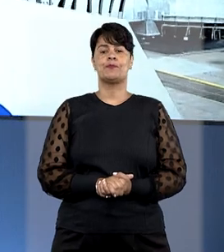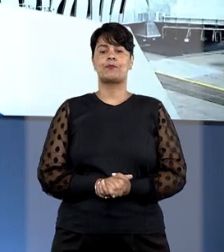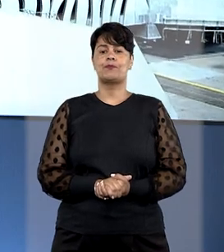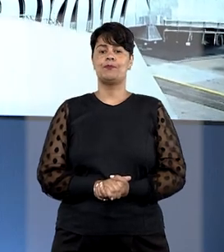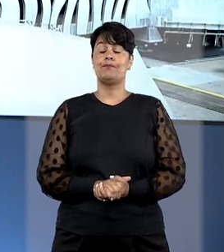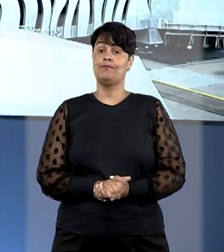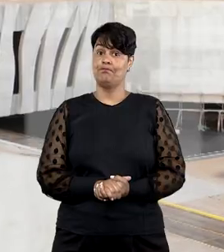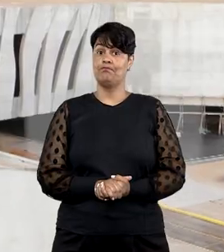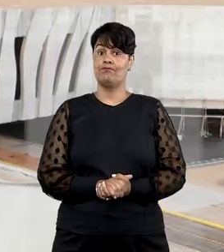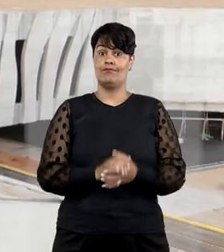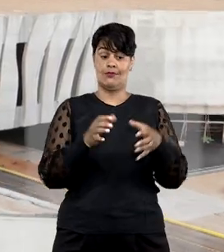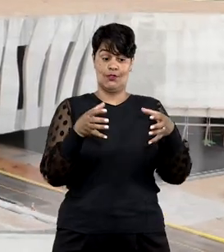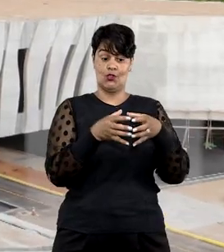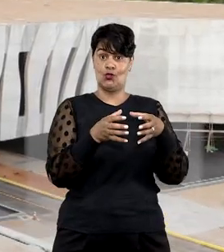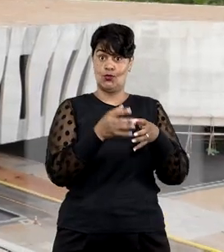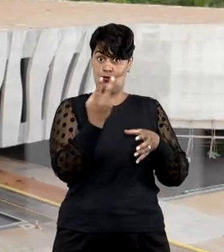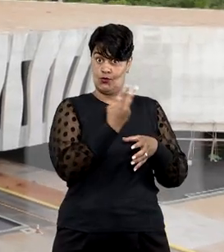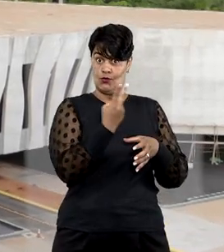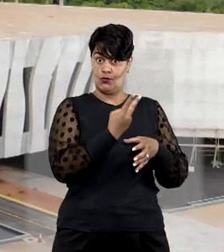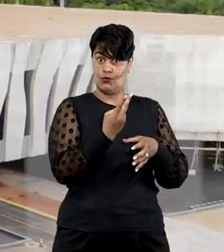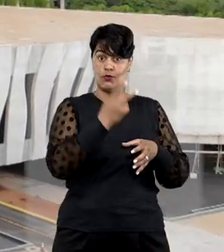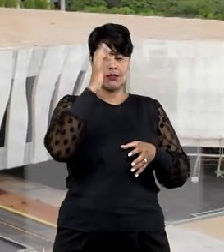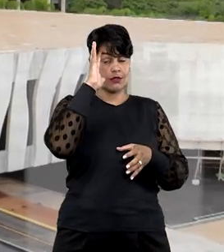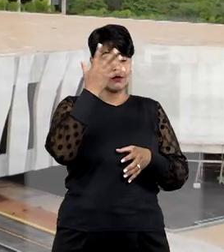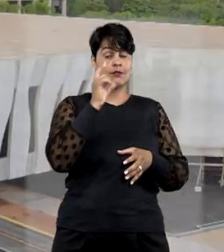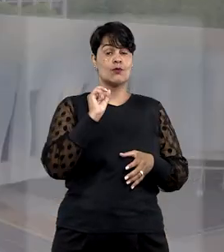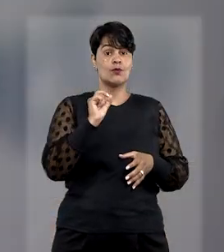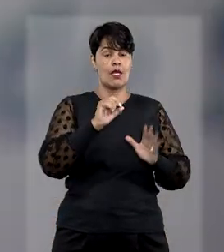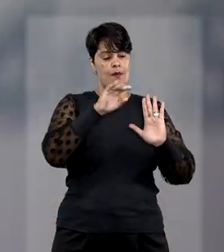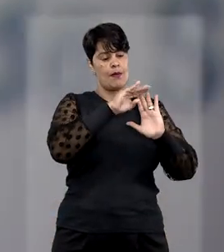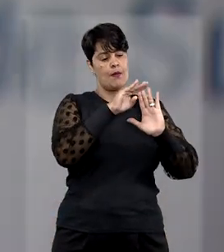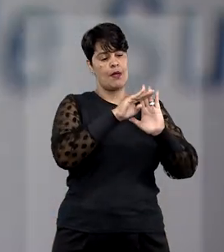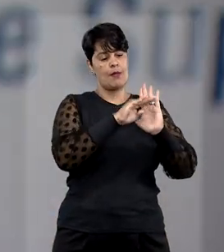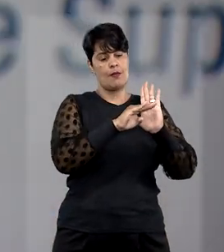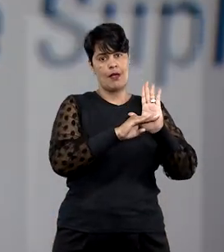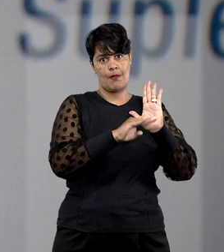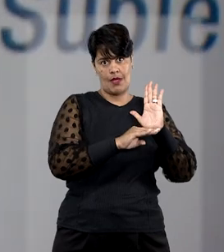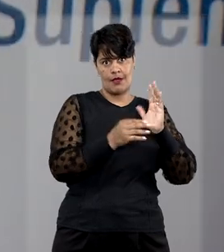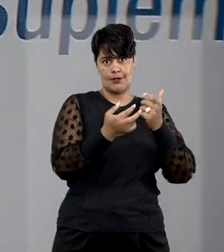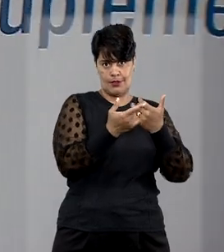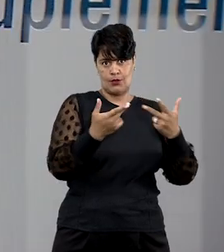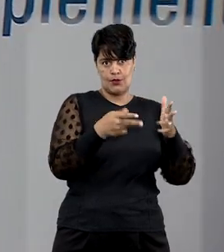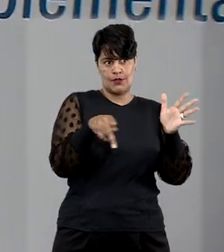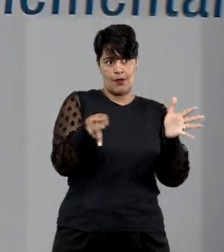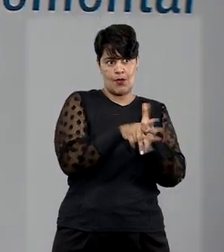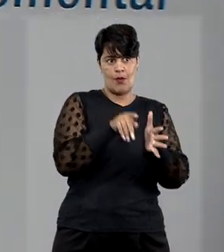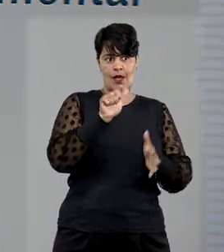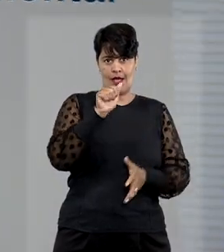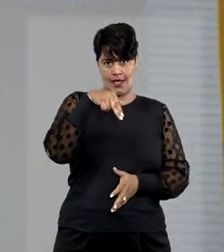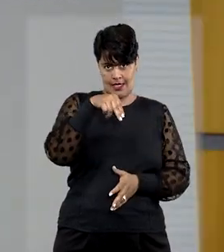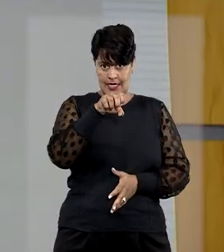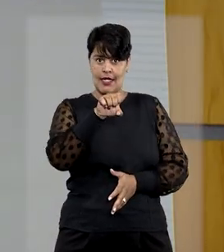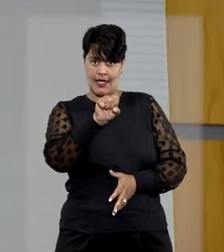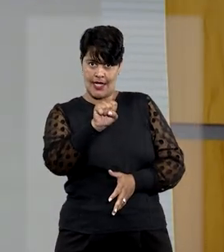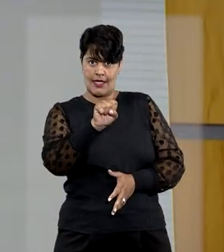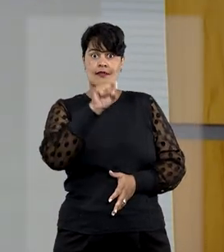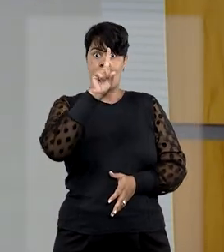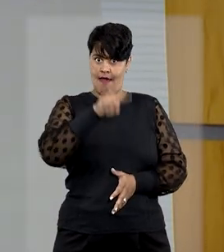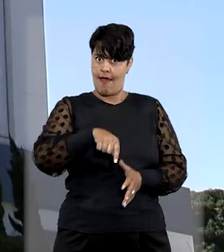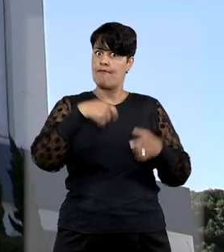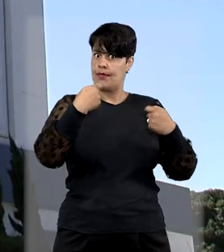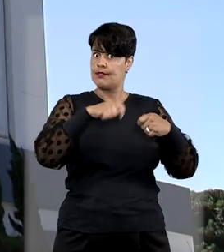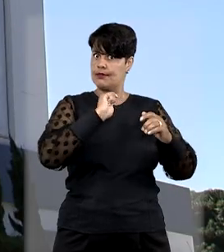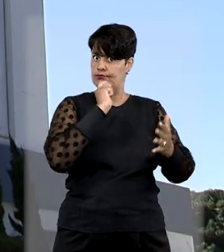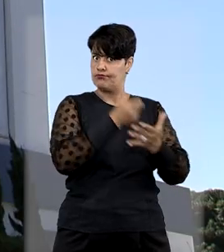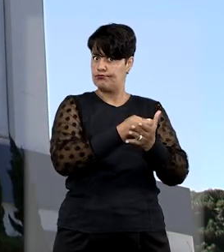que, em regra, o rol de procedimentos e eventos estabelecidos pela Agência Nacional de Saúde, a ANS, é taxativo,